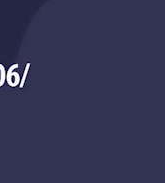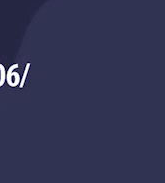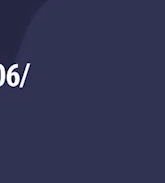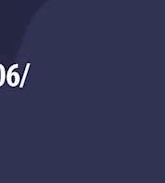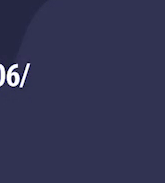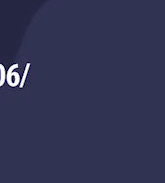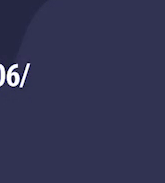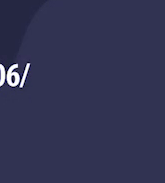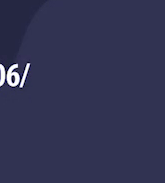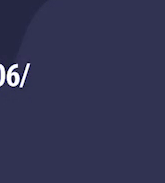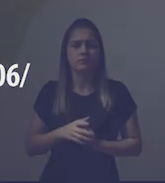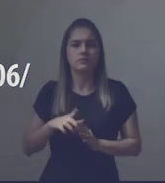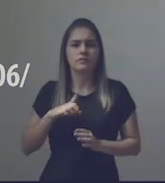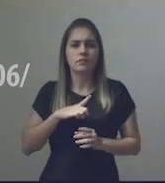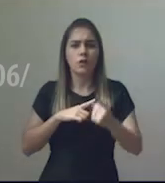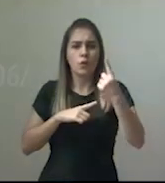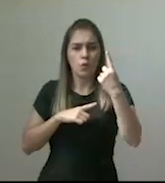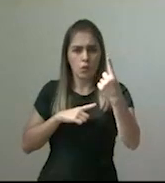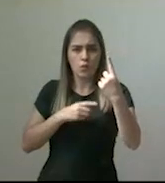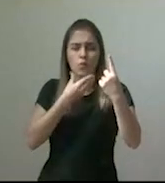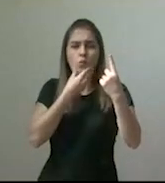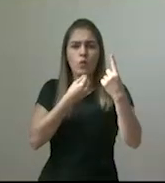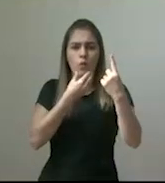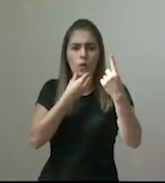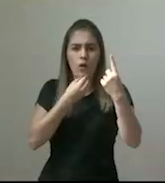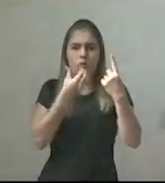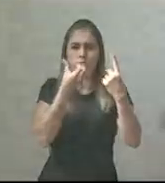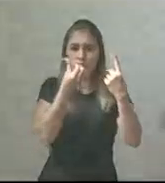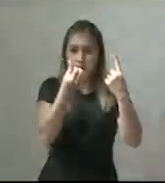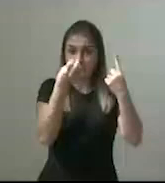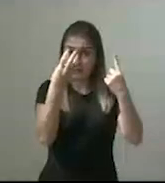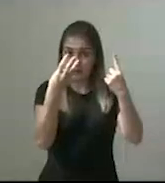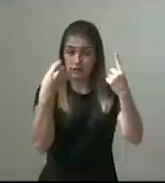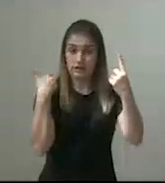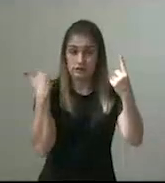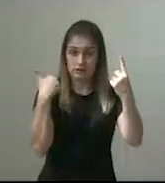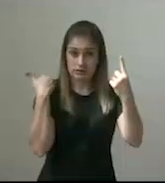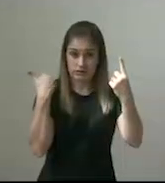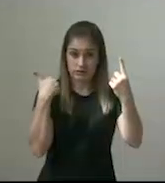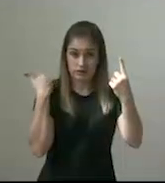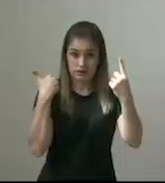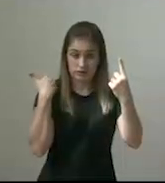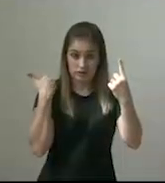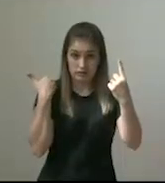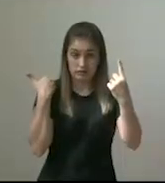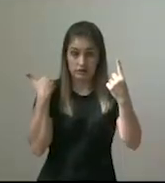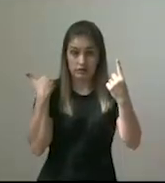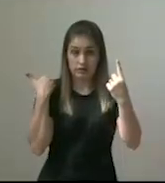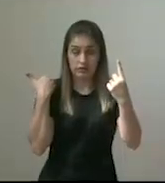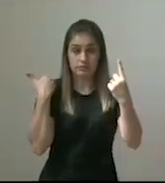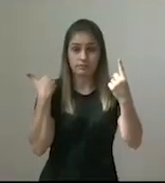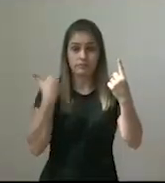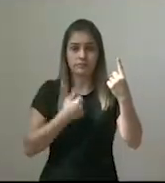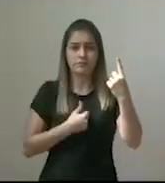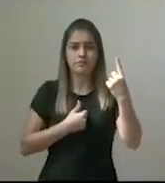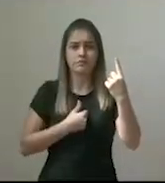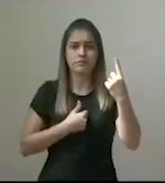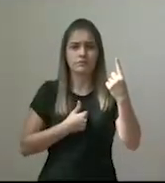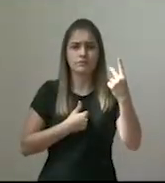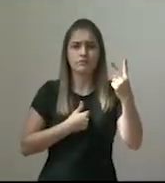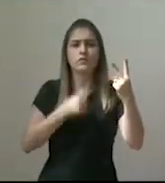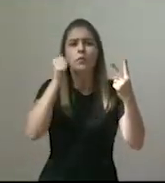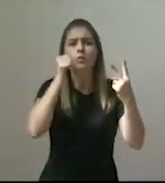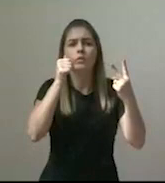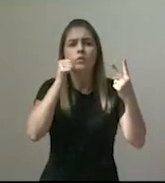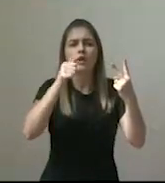na UTI, nós temos um homem com 63 anos, esse que o secretário falou que está no Albert Einstein, uma